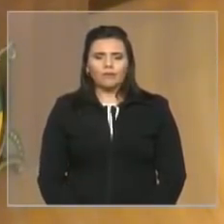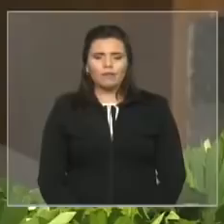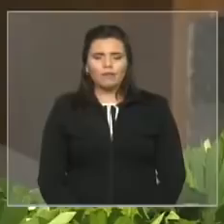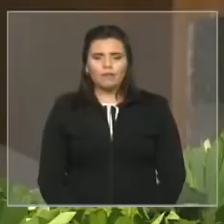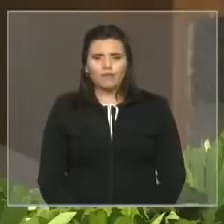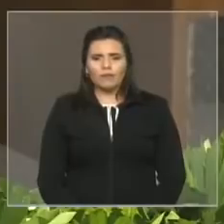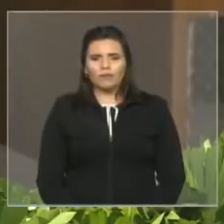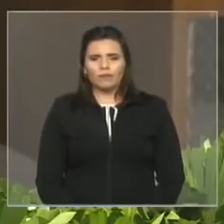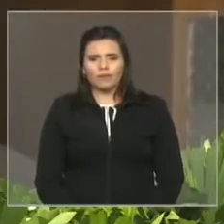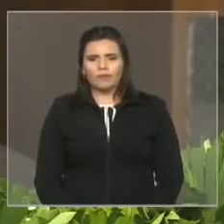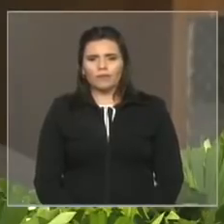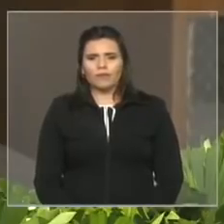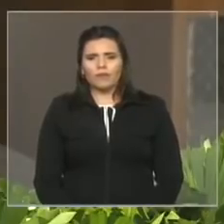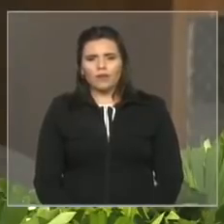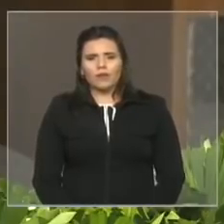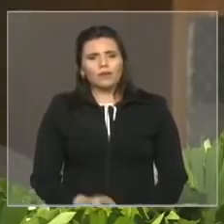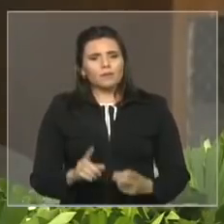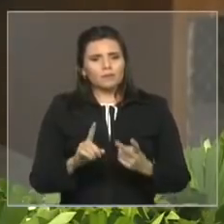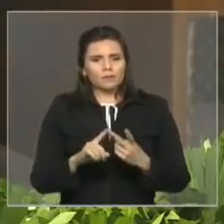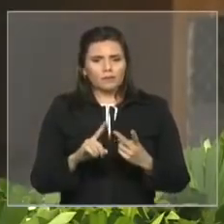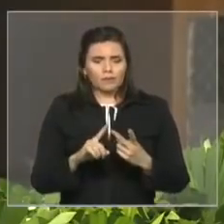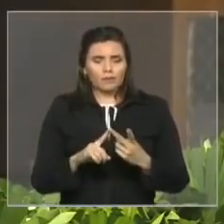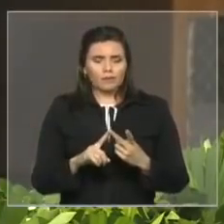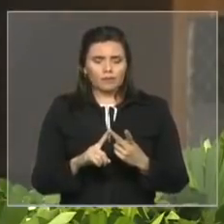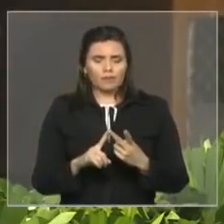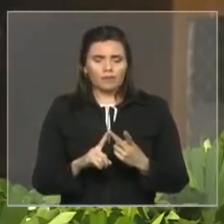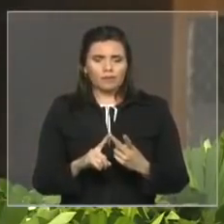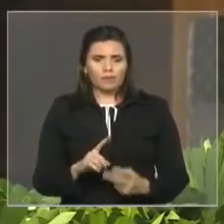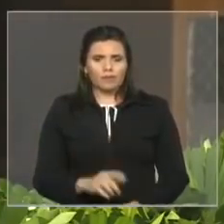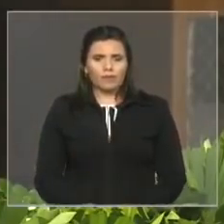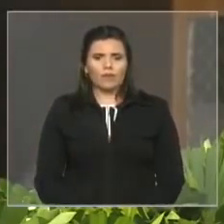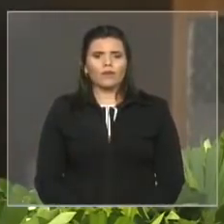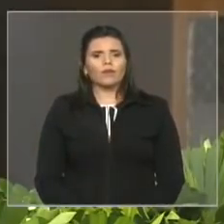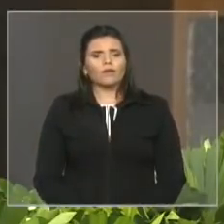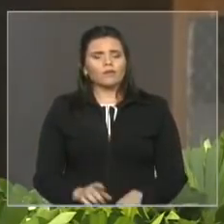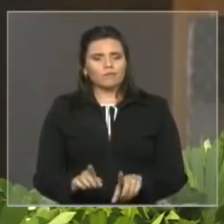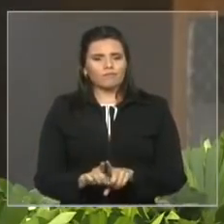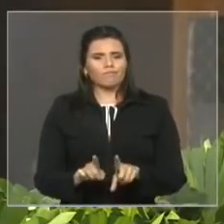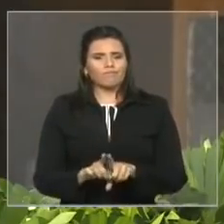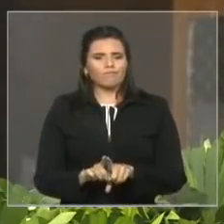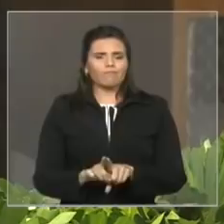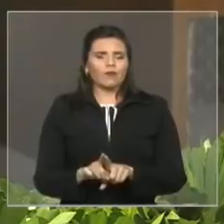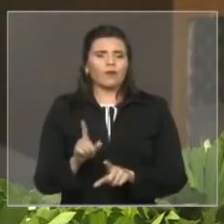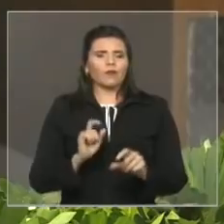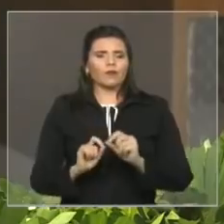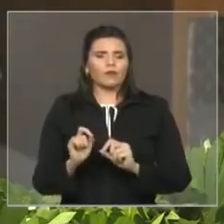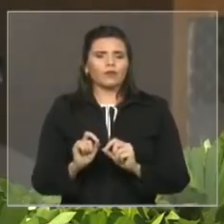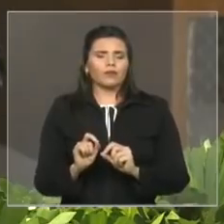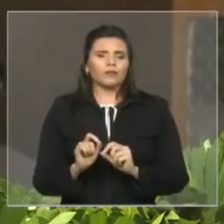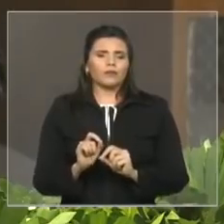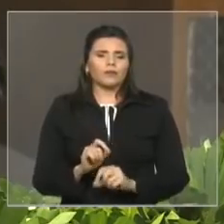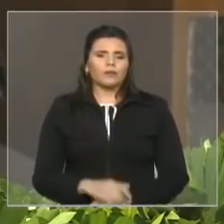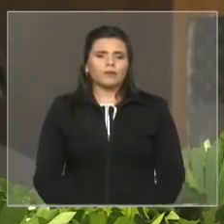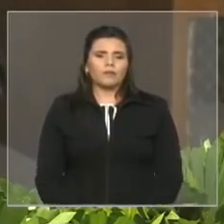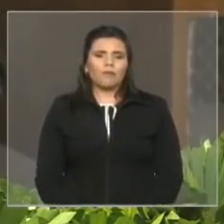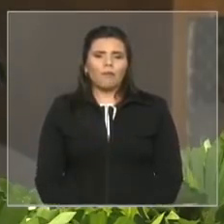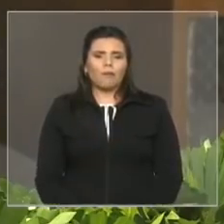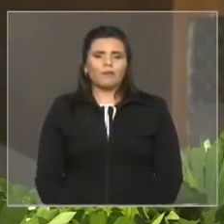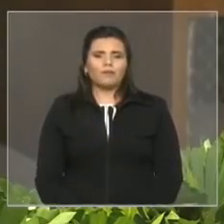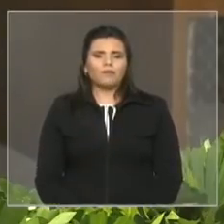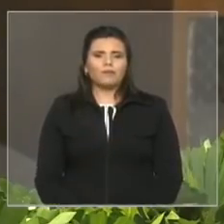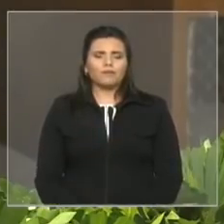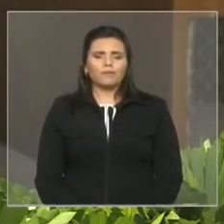o segundo ato que destaco desse conjunto aqui subscrito diz respeito ao pacto estadual pela